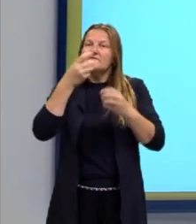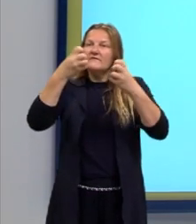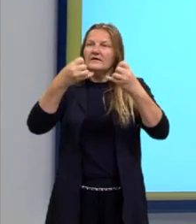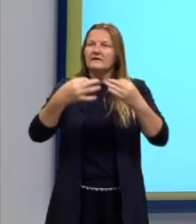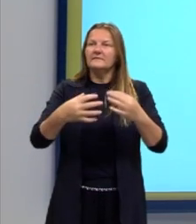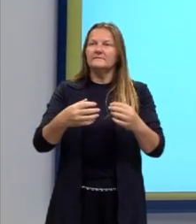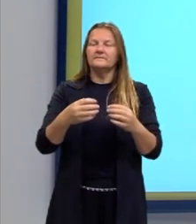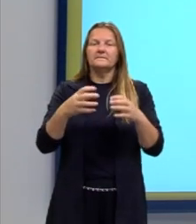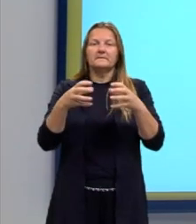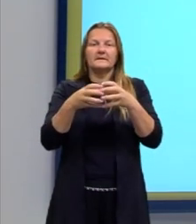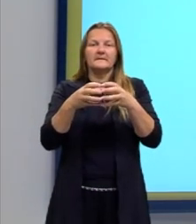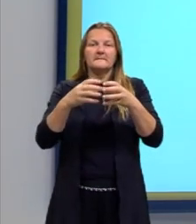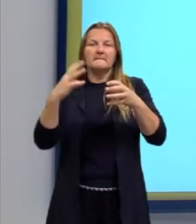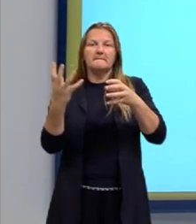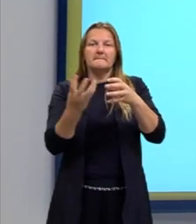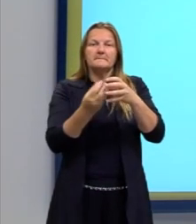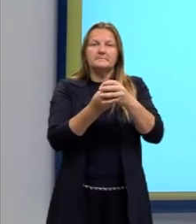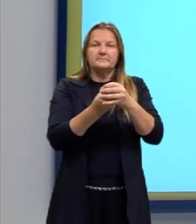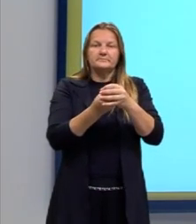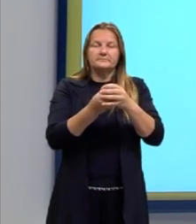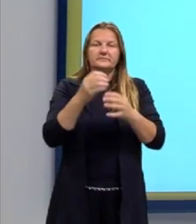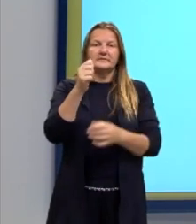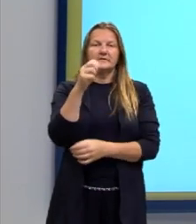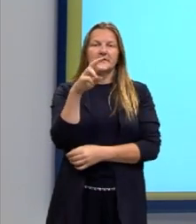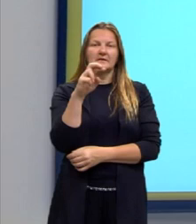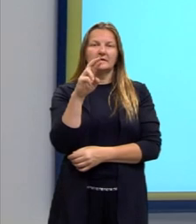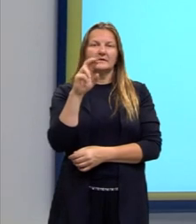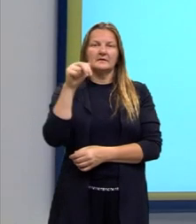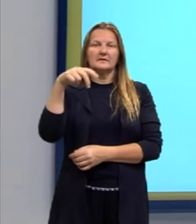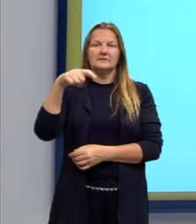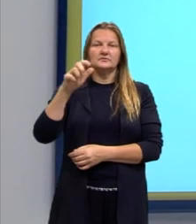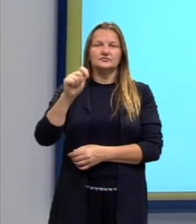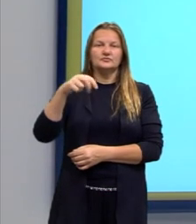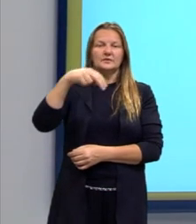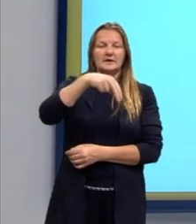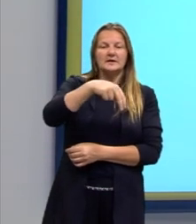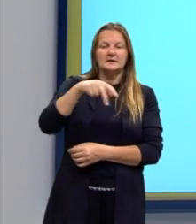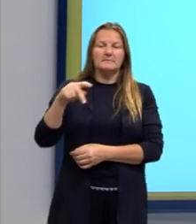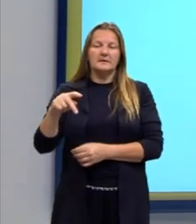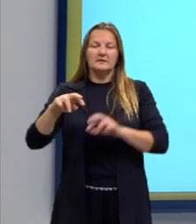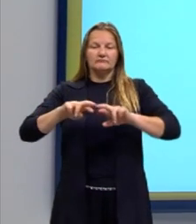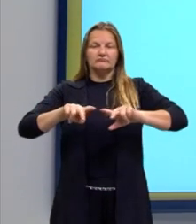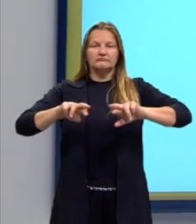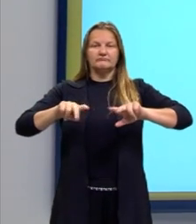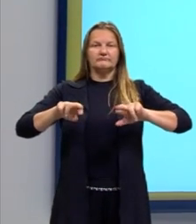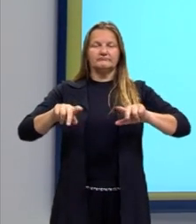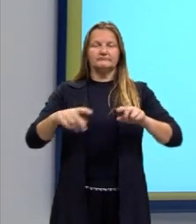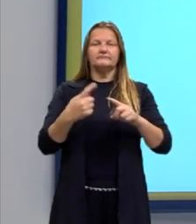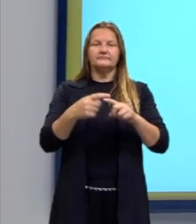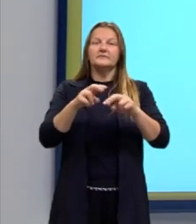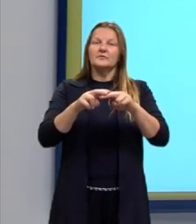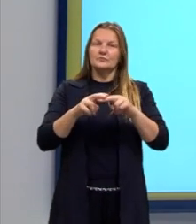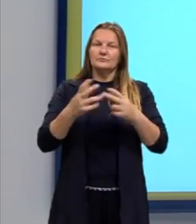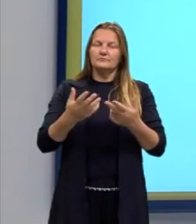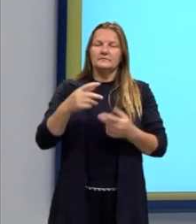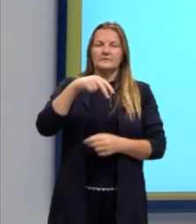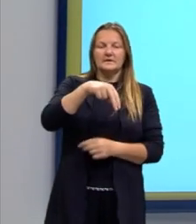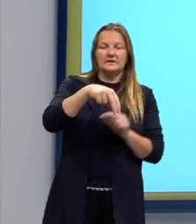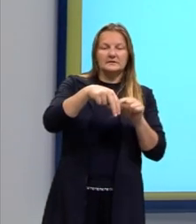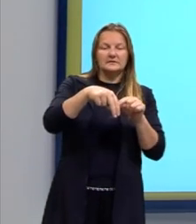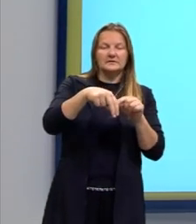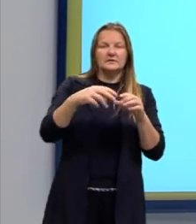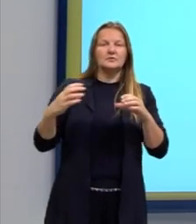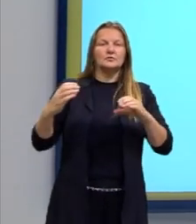combinação, nós temos que N e P são diferentes. Aí sim, o N é aquele